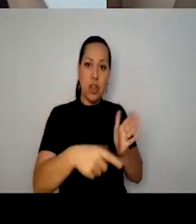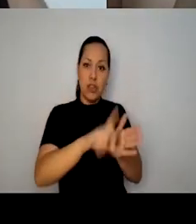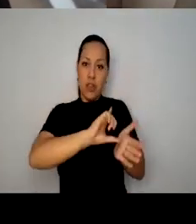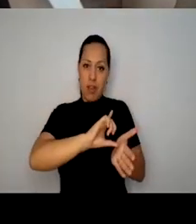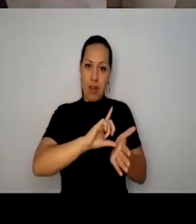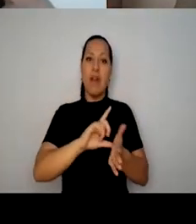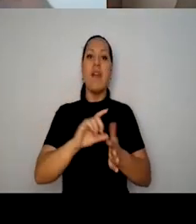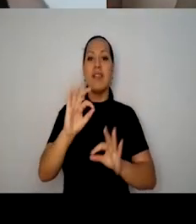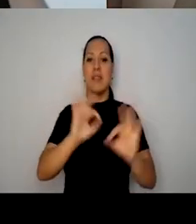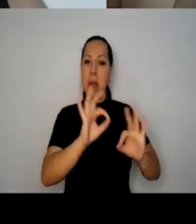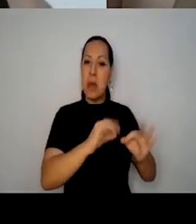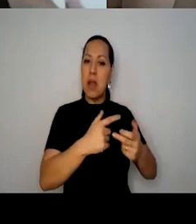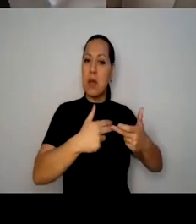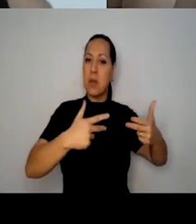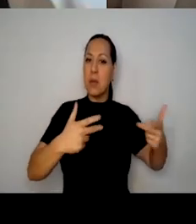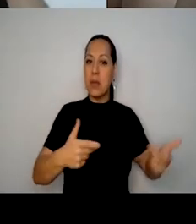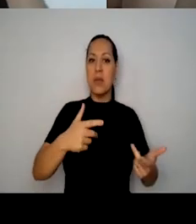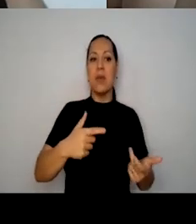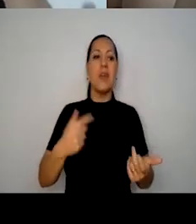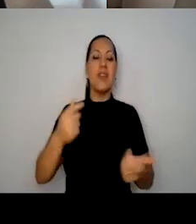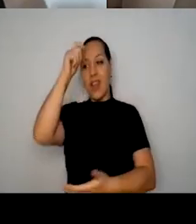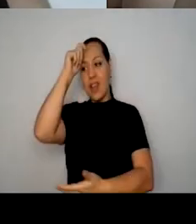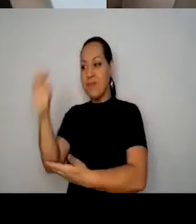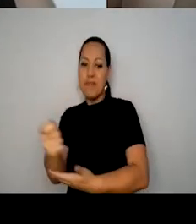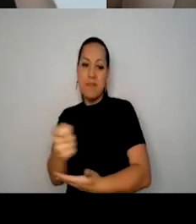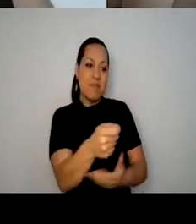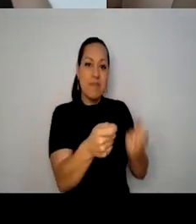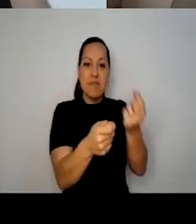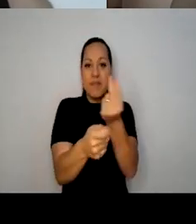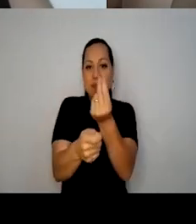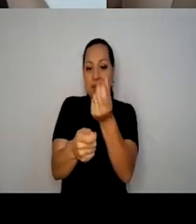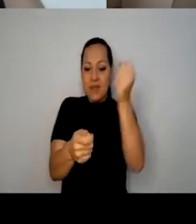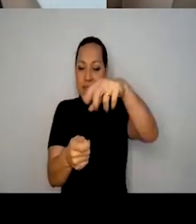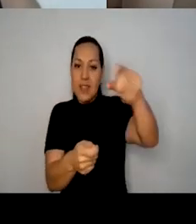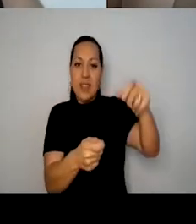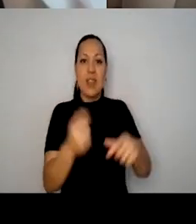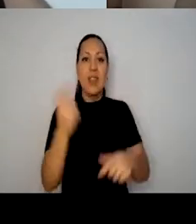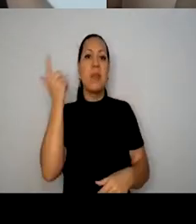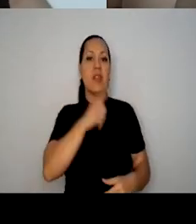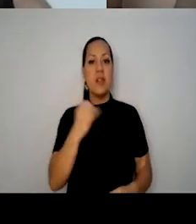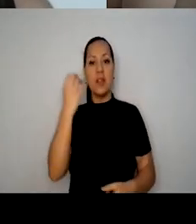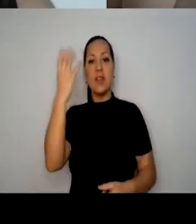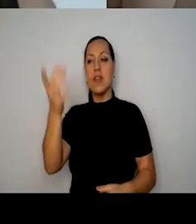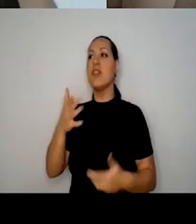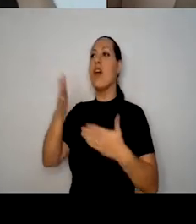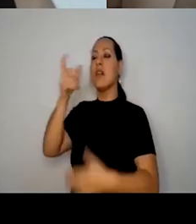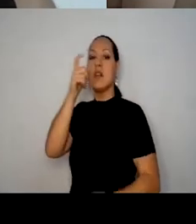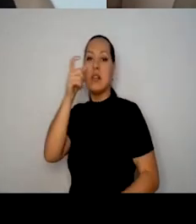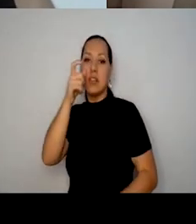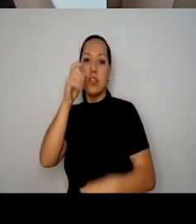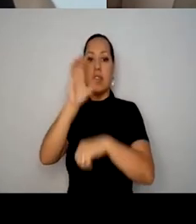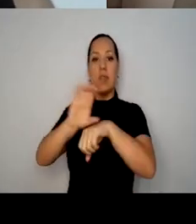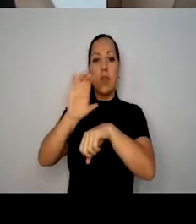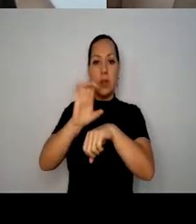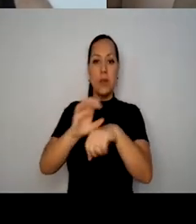algumas coisas e ia passando chapéu, levantando esse recurso para estar no festival, assistindo, fazendo cursos, assim